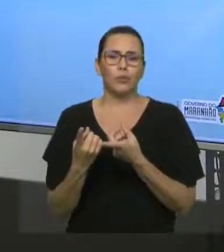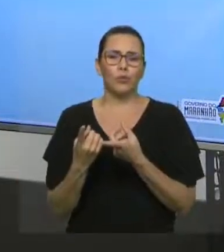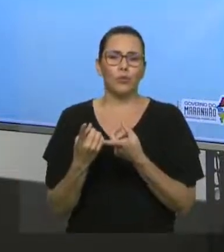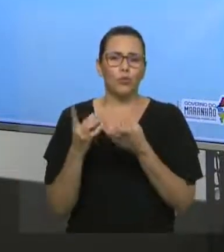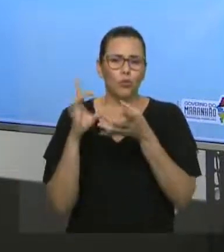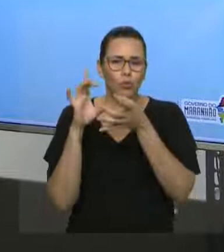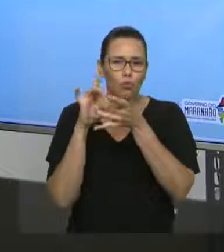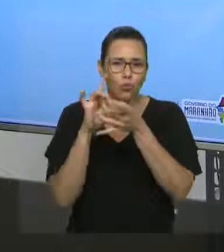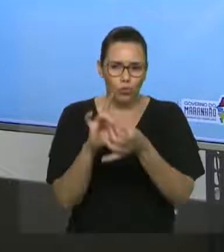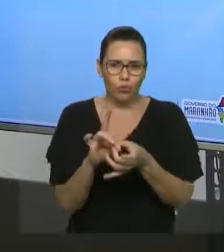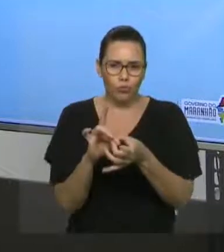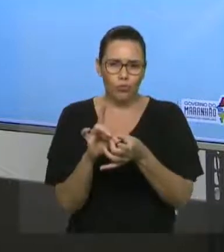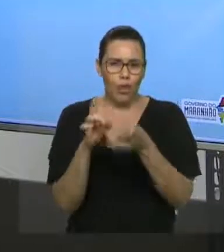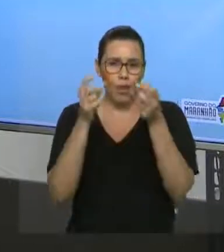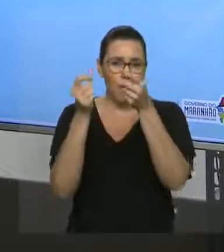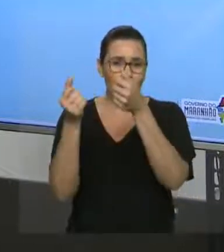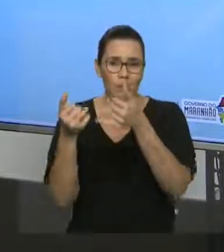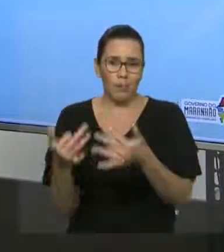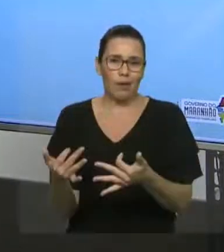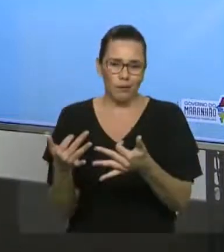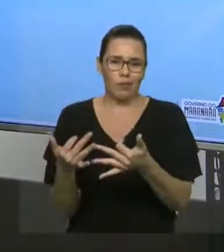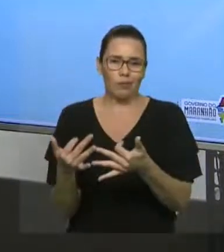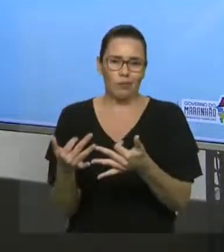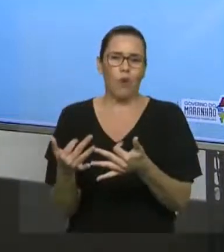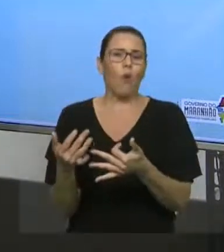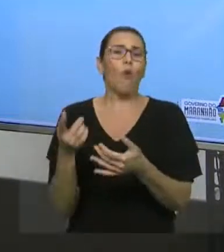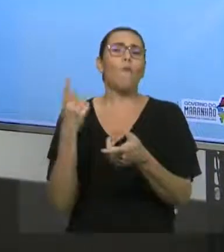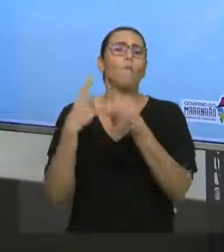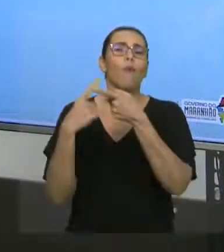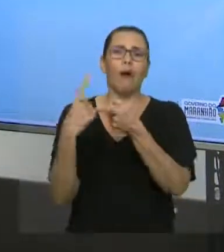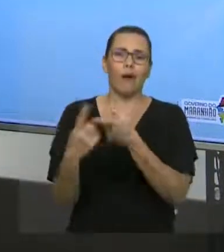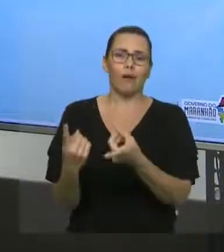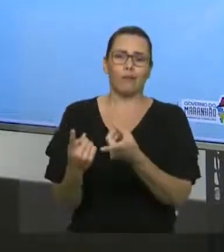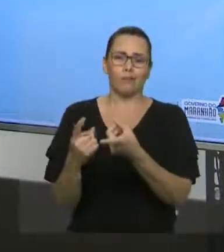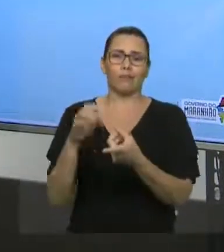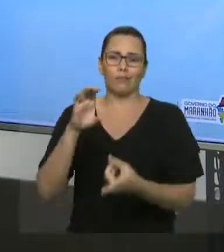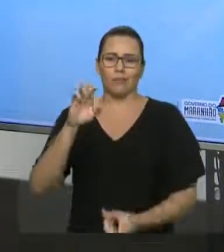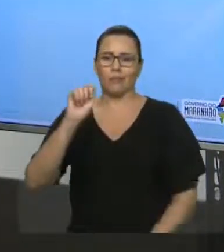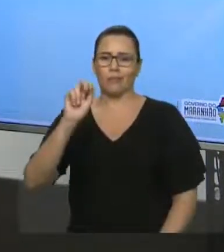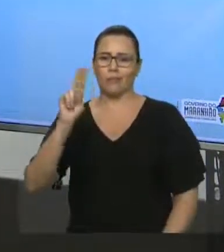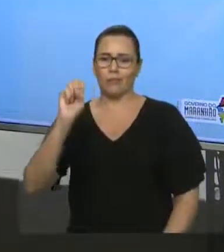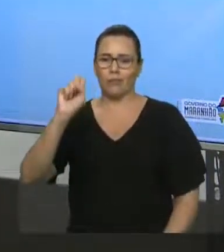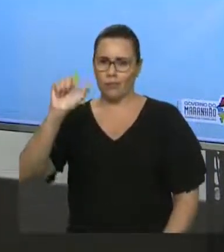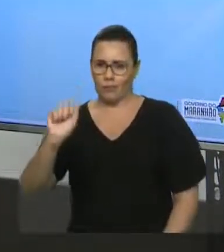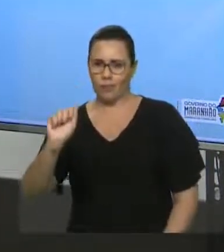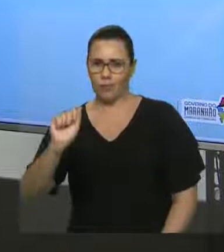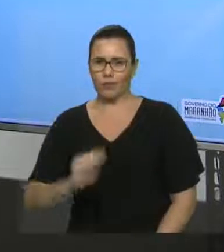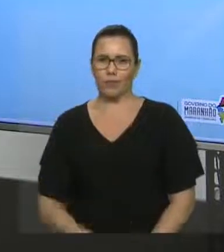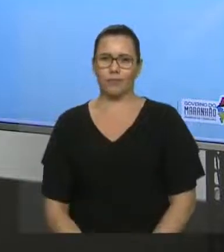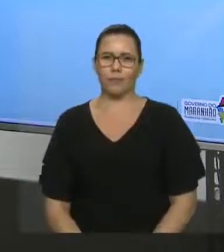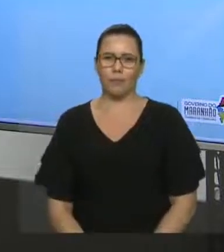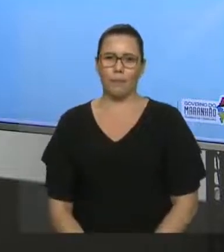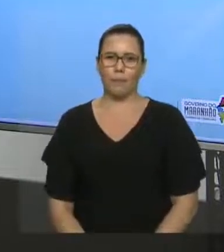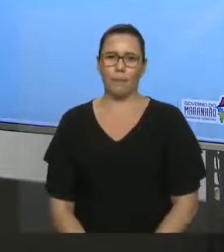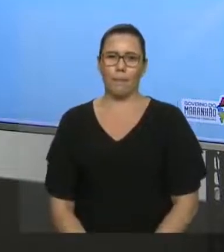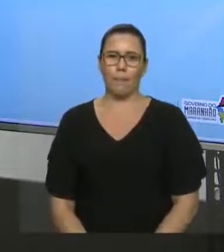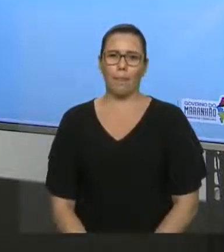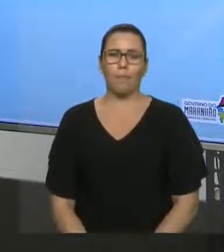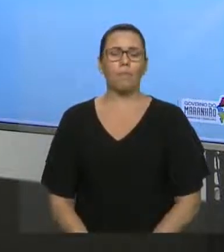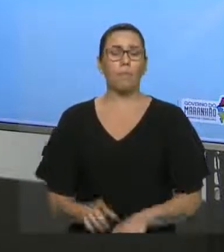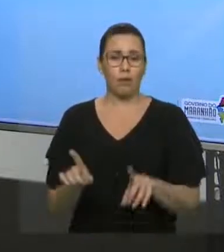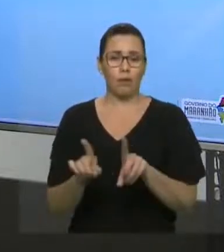conjunção. É sempre um elemento conjuncional. Tudo bem? Pronto. E também outra dica que a gente vale.